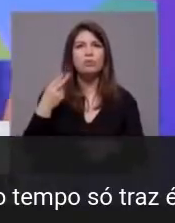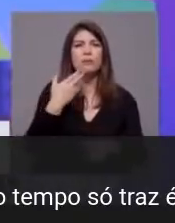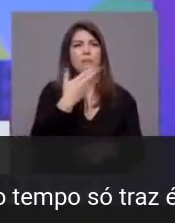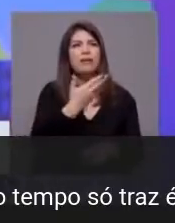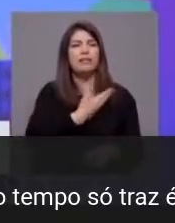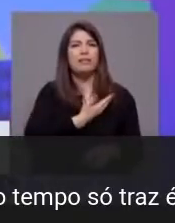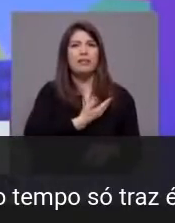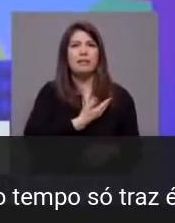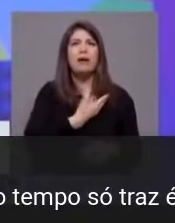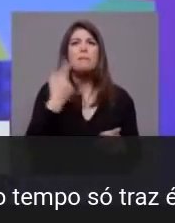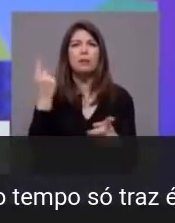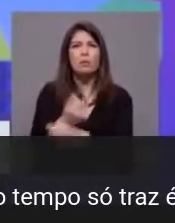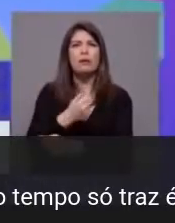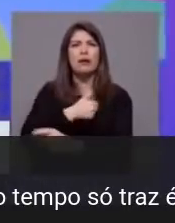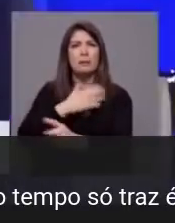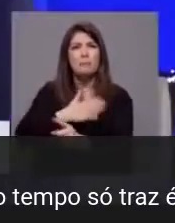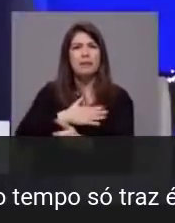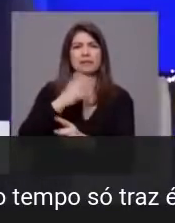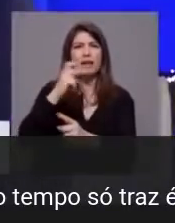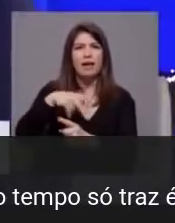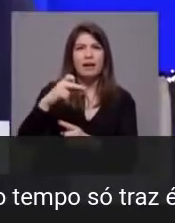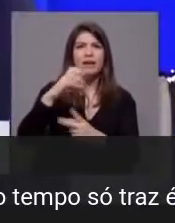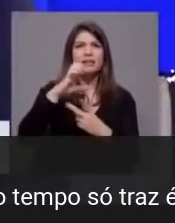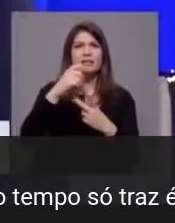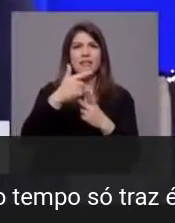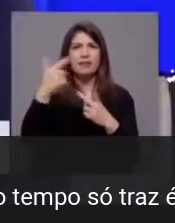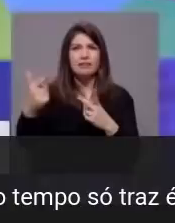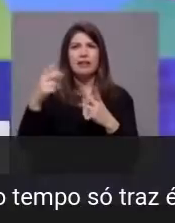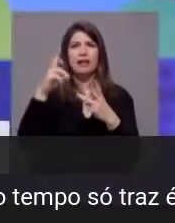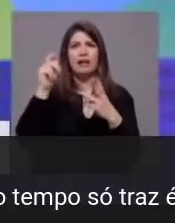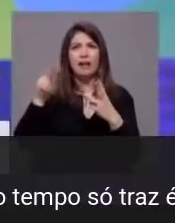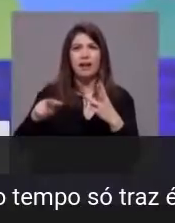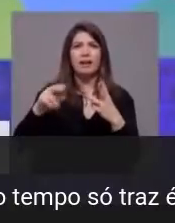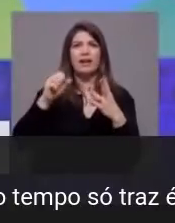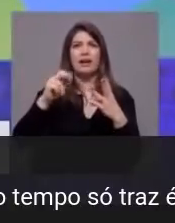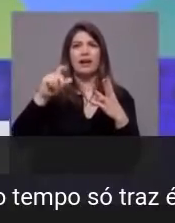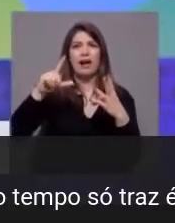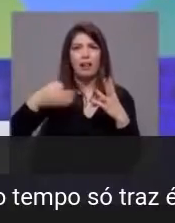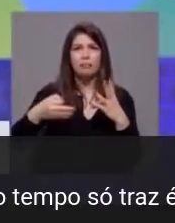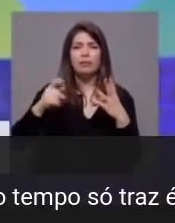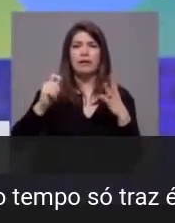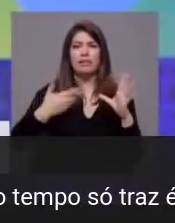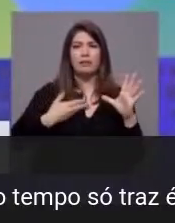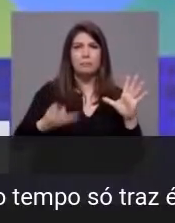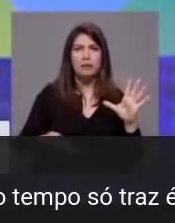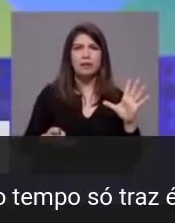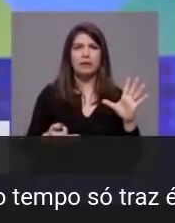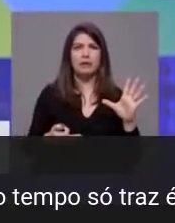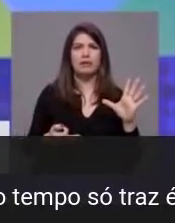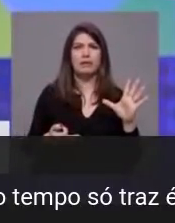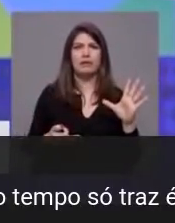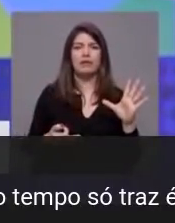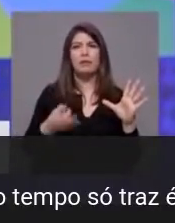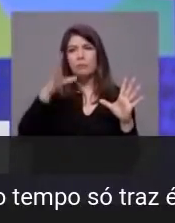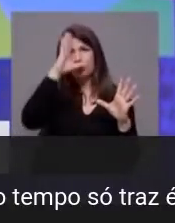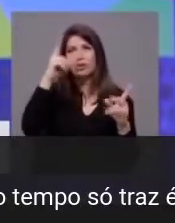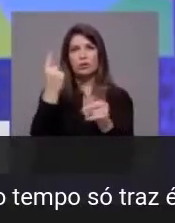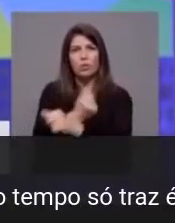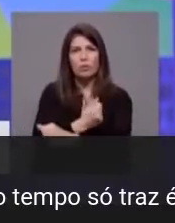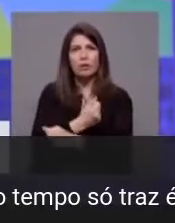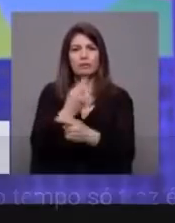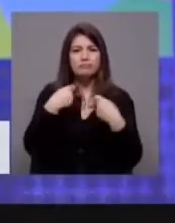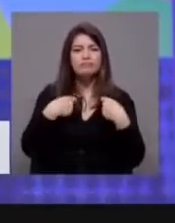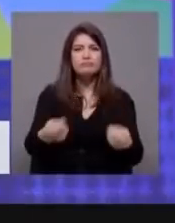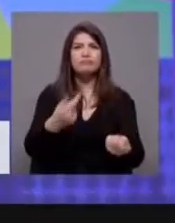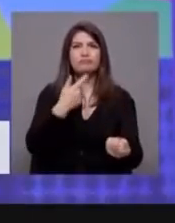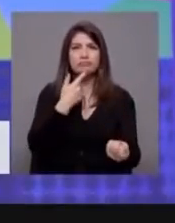a estar a recomprar a ANA, o CTT, a REN, a Galp e a EDP. Chegámos ao fim, António Costa. E de facto, num país que tem